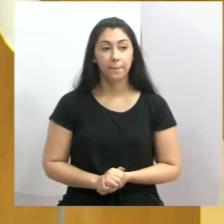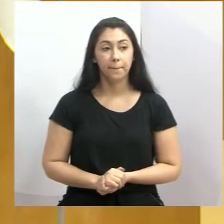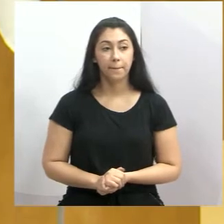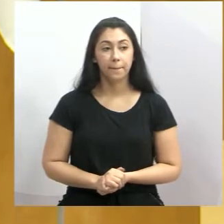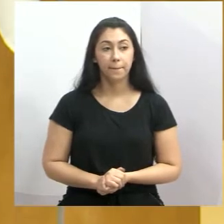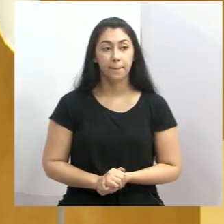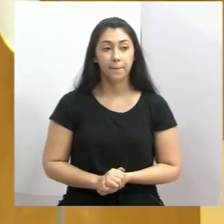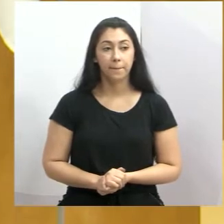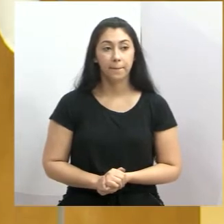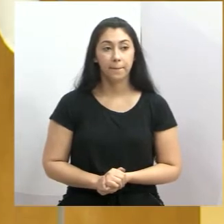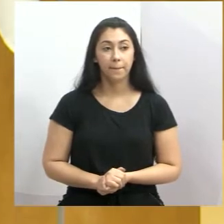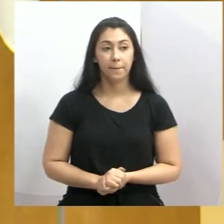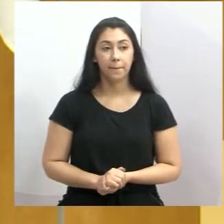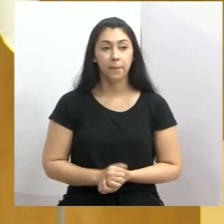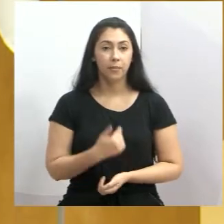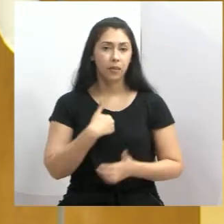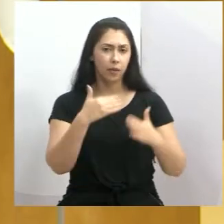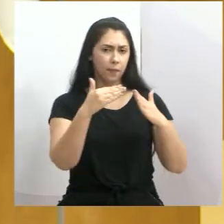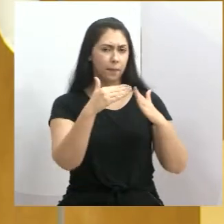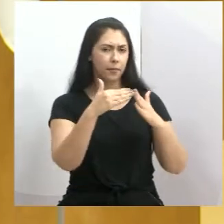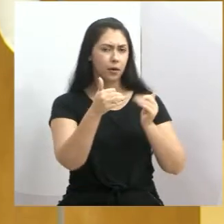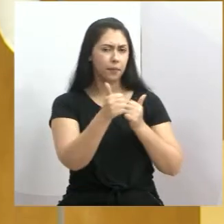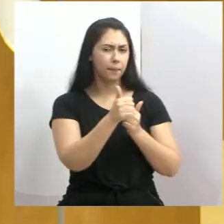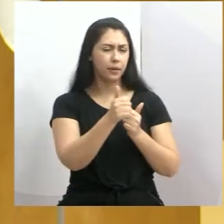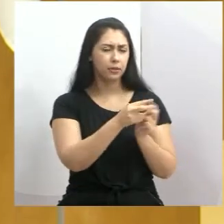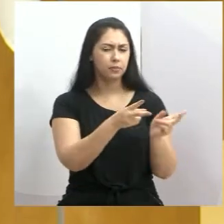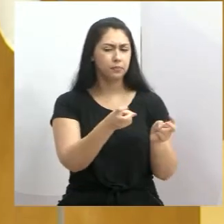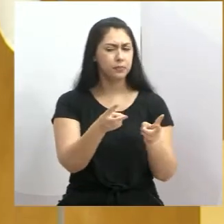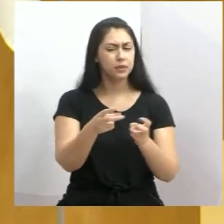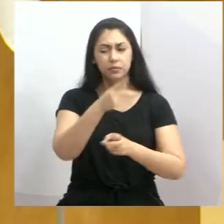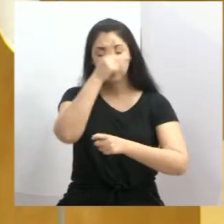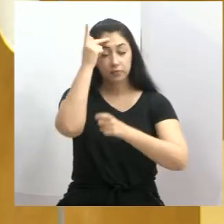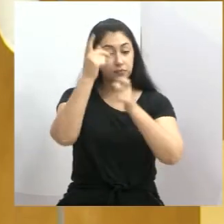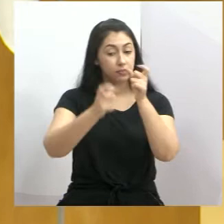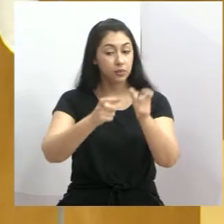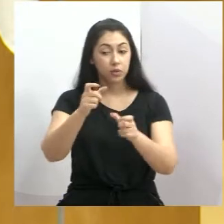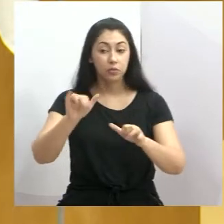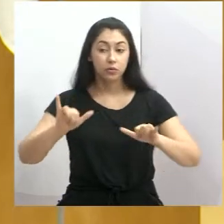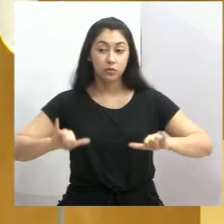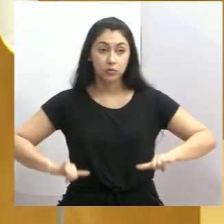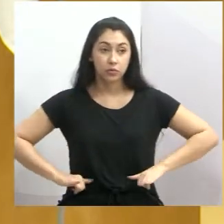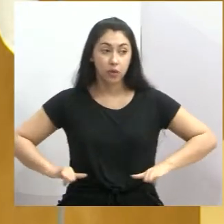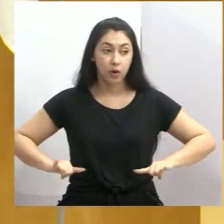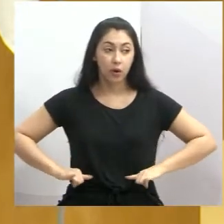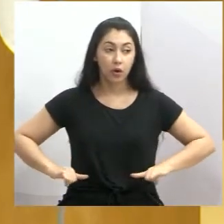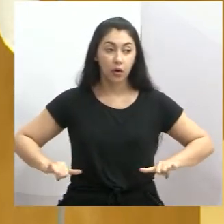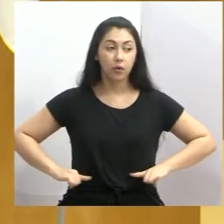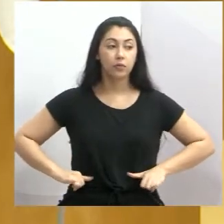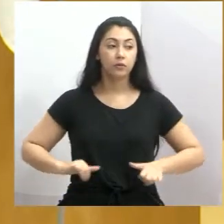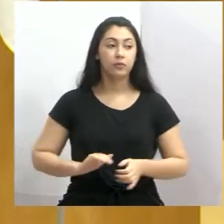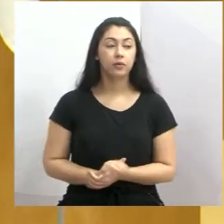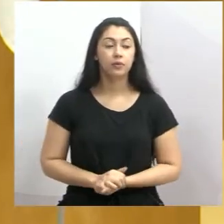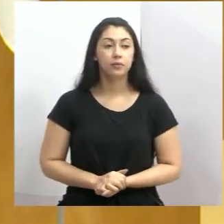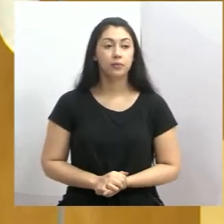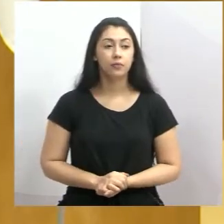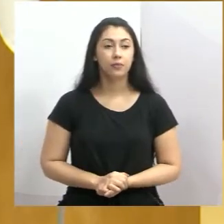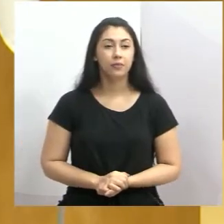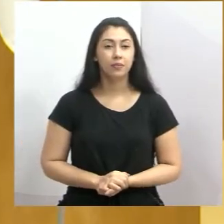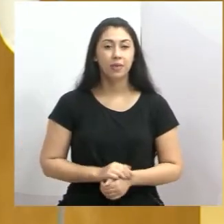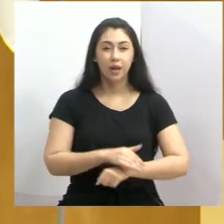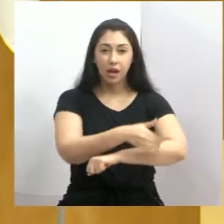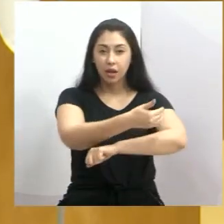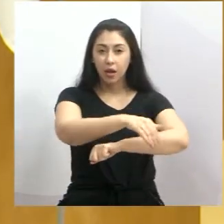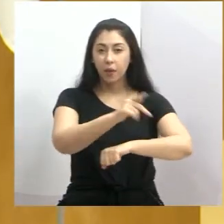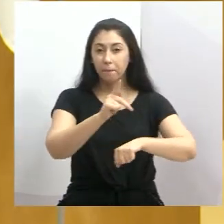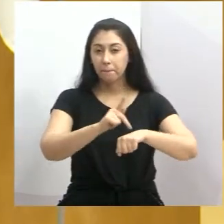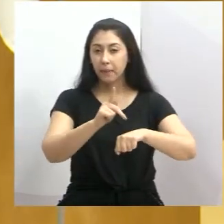mora ali naquela região, a gente vê o sofrimento das pessoas de trafegar ali, paralepípedo, muito